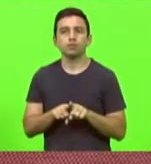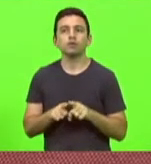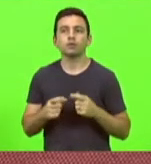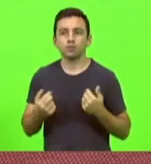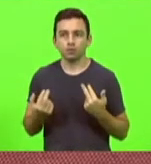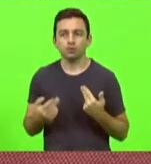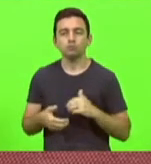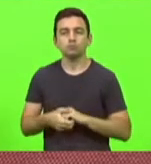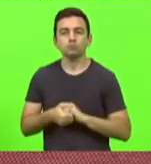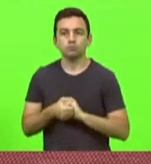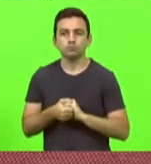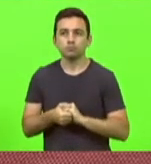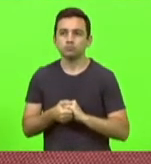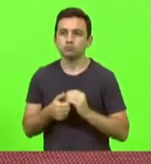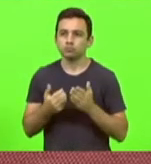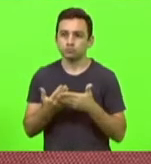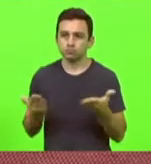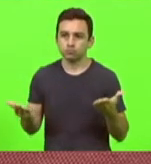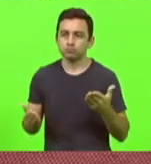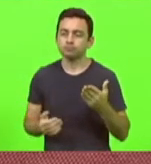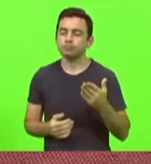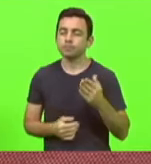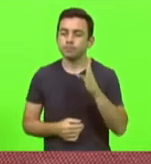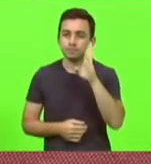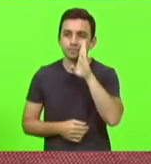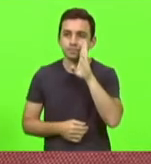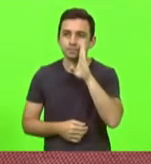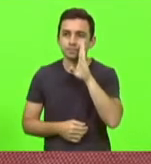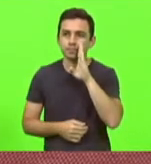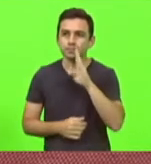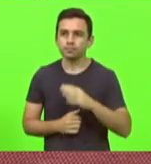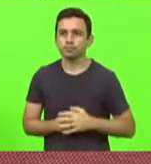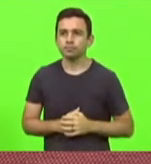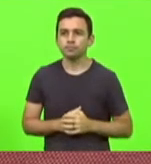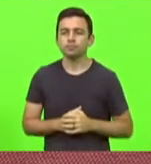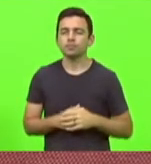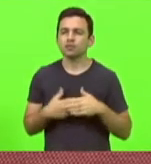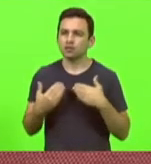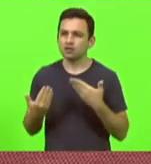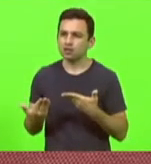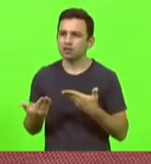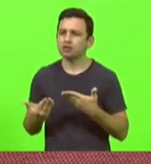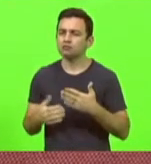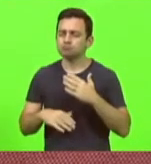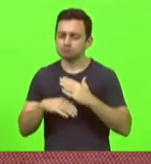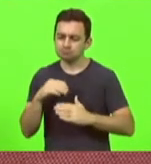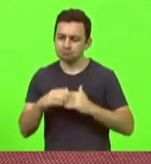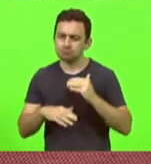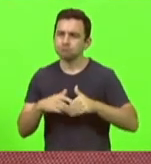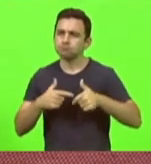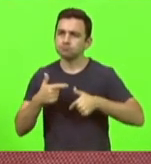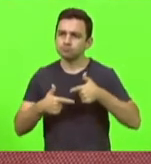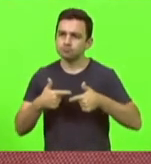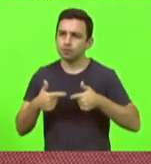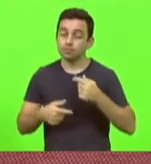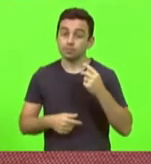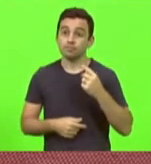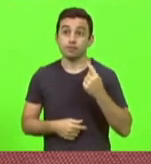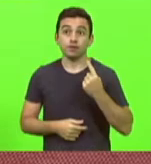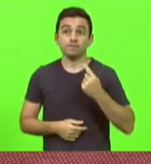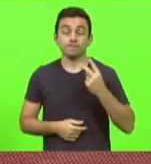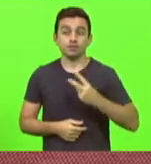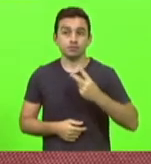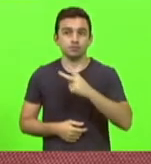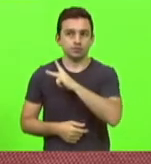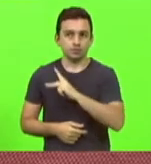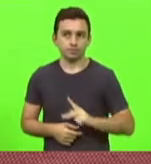cumprimentar o eminente deputado Nilson Berlanda por ter exercido com muita competência a primeira vice-presidência desta Casa.